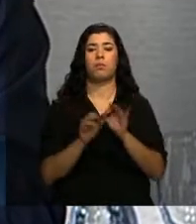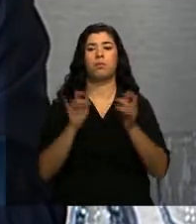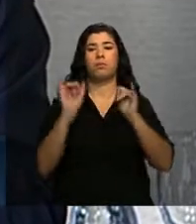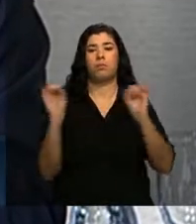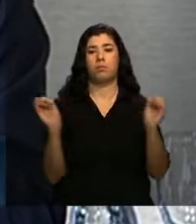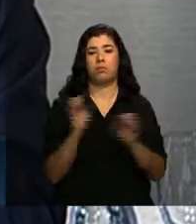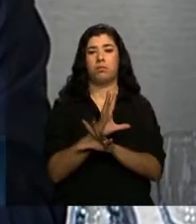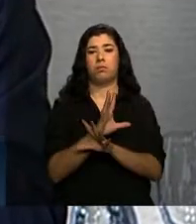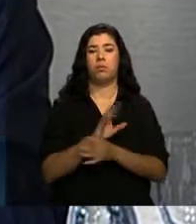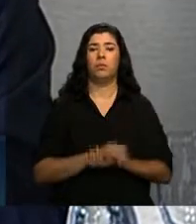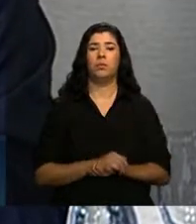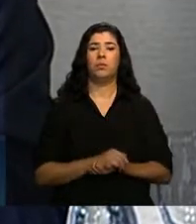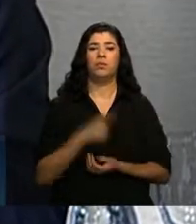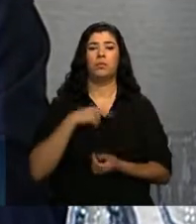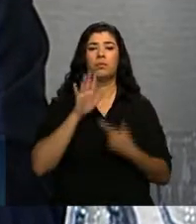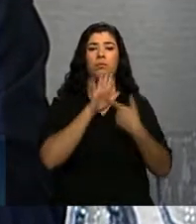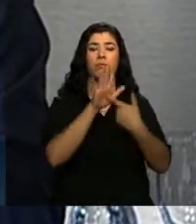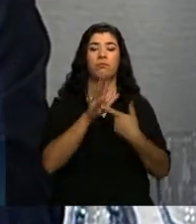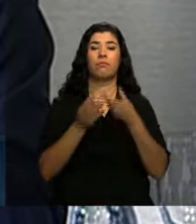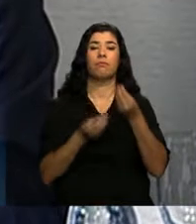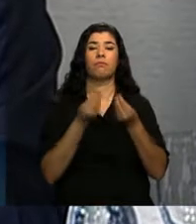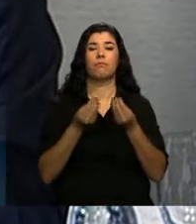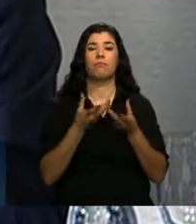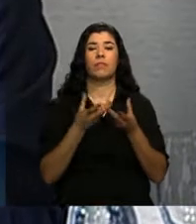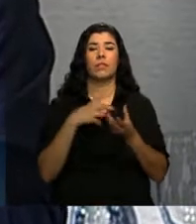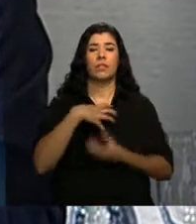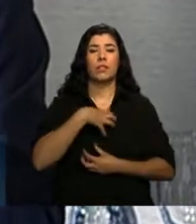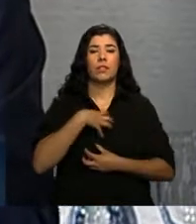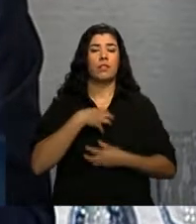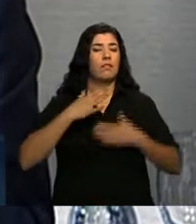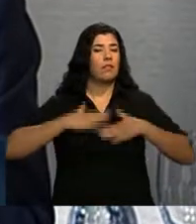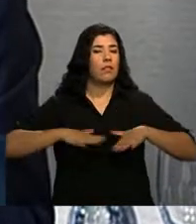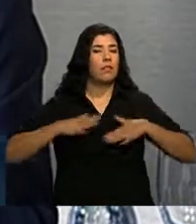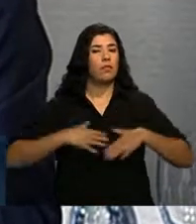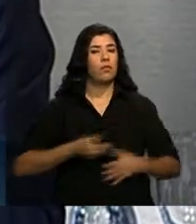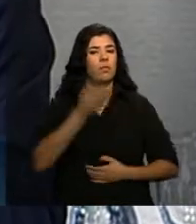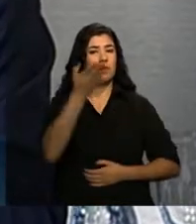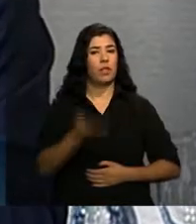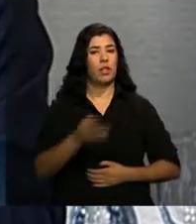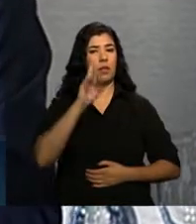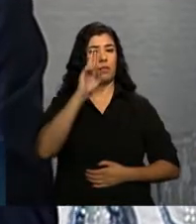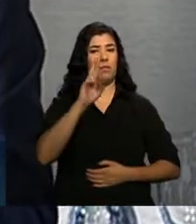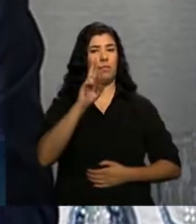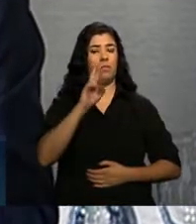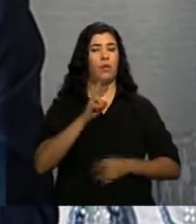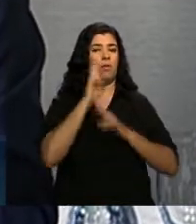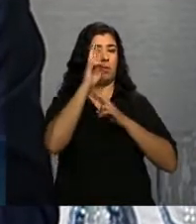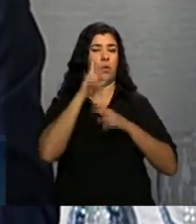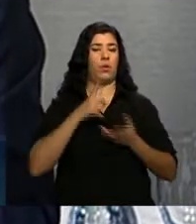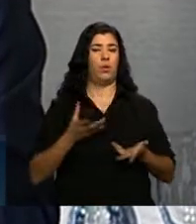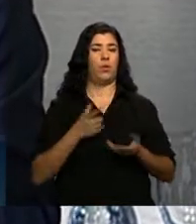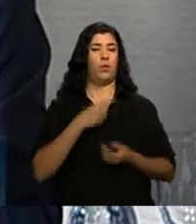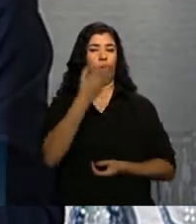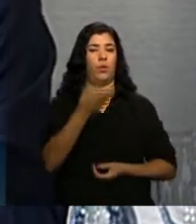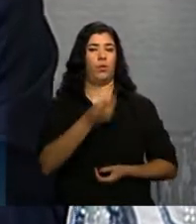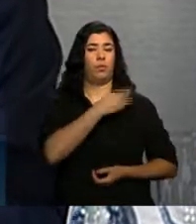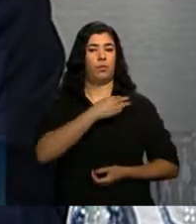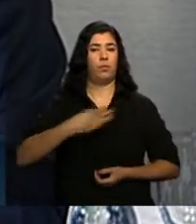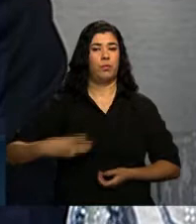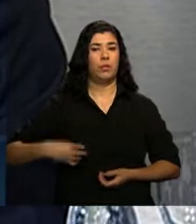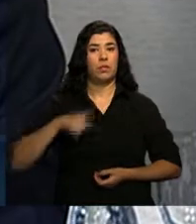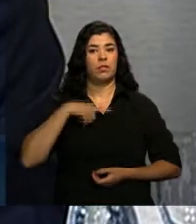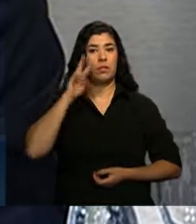Então, isso aí é só para mostrar a vocês o quanto nos tranquiliza ter, como ministro, uma pessoa que tem essa visão bastante